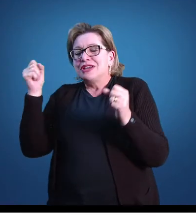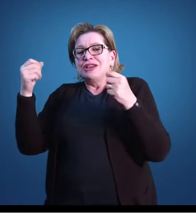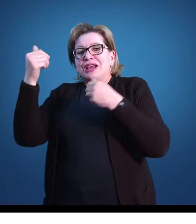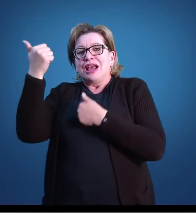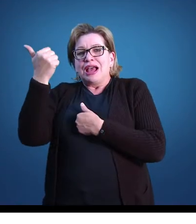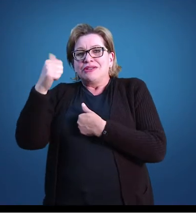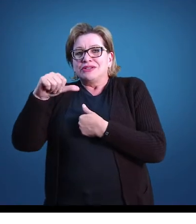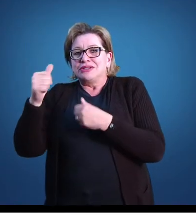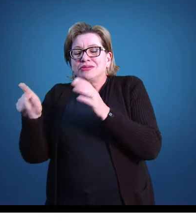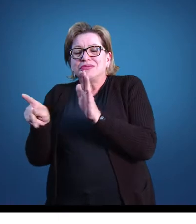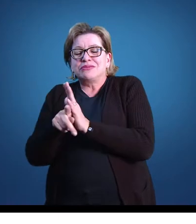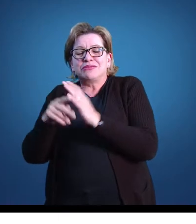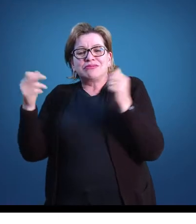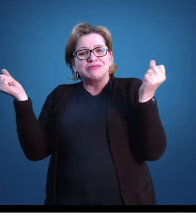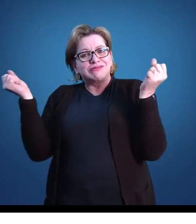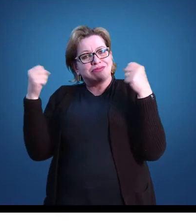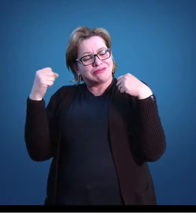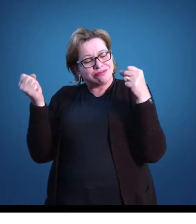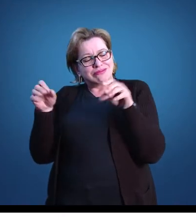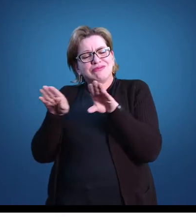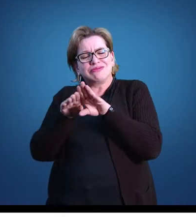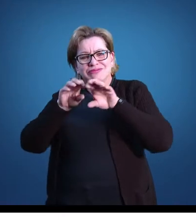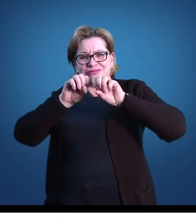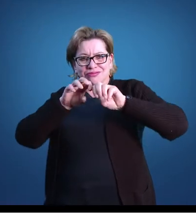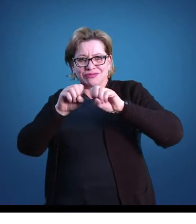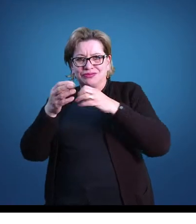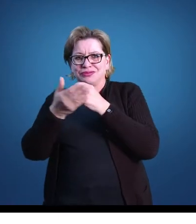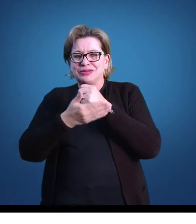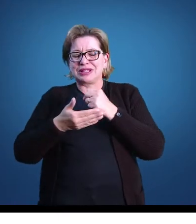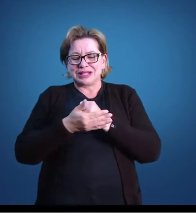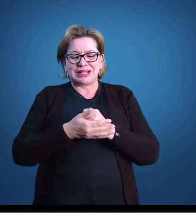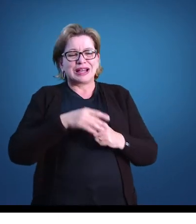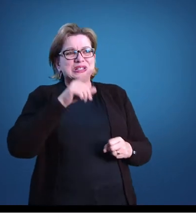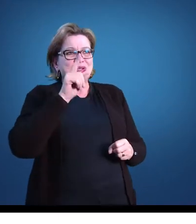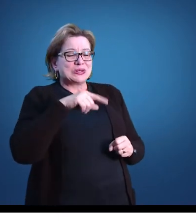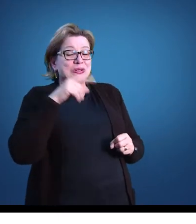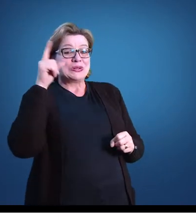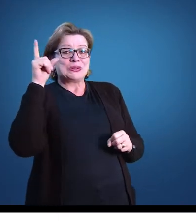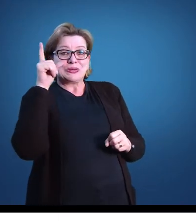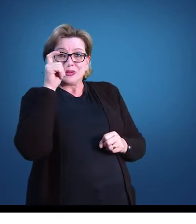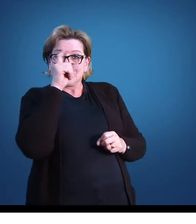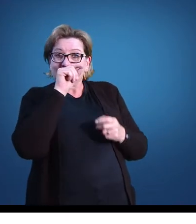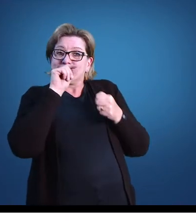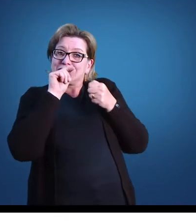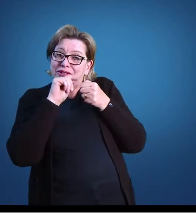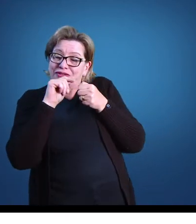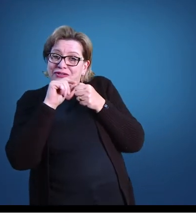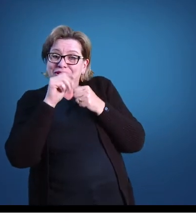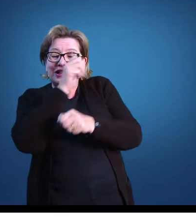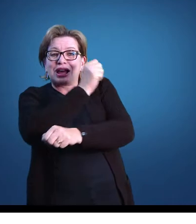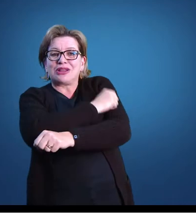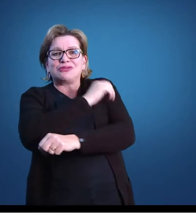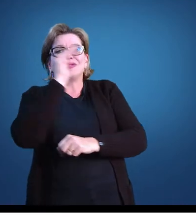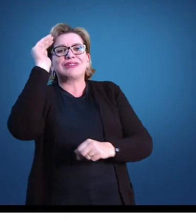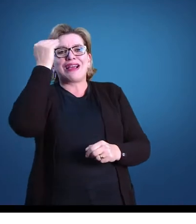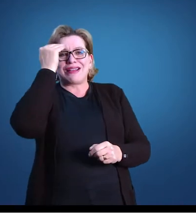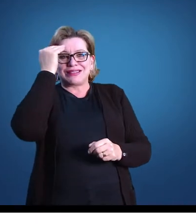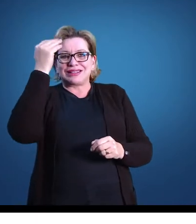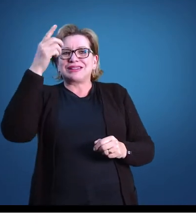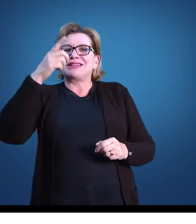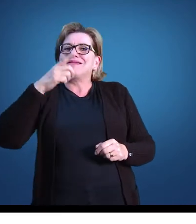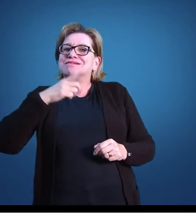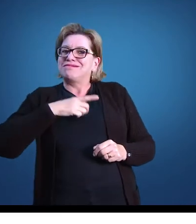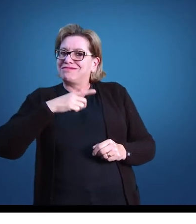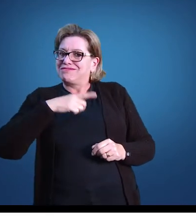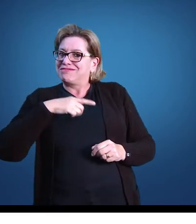Então, um grande desafio é, primeiramente, fazer com que os alunos entendam que existe uma avaliação